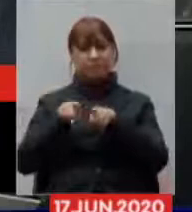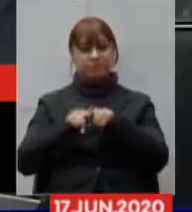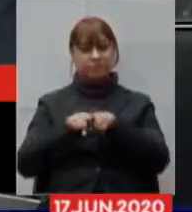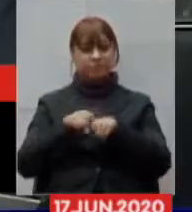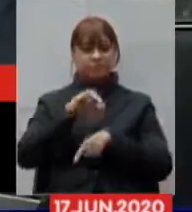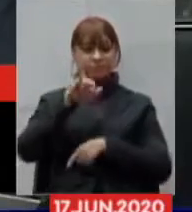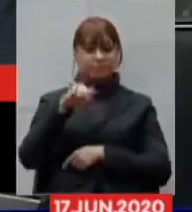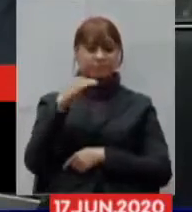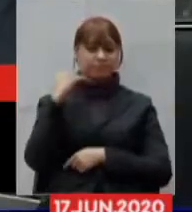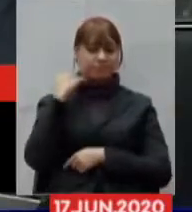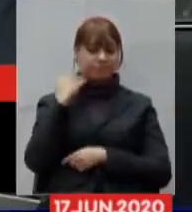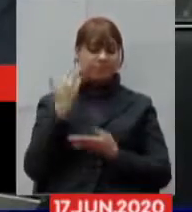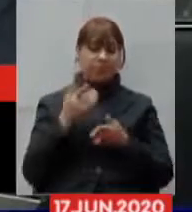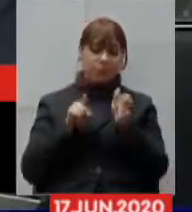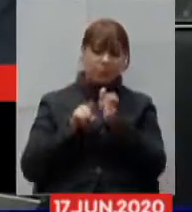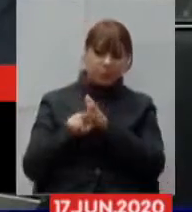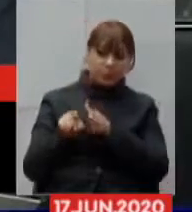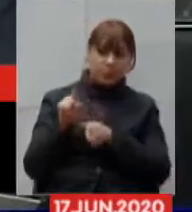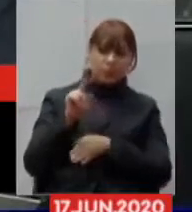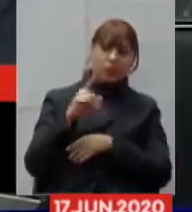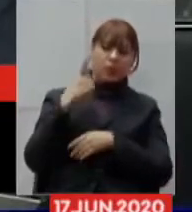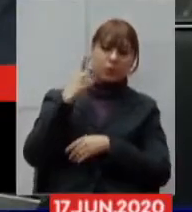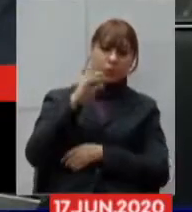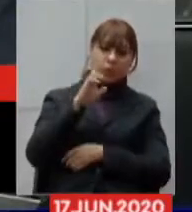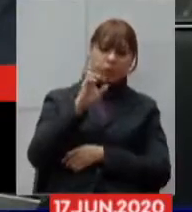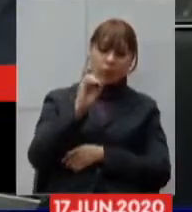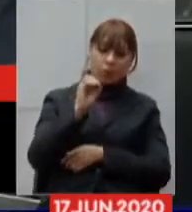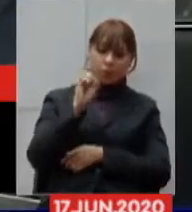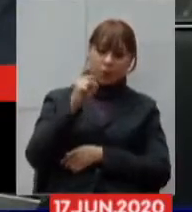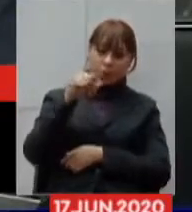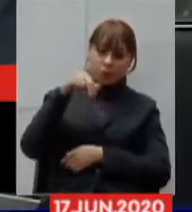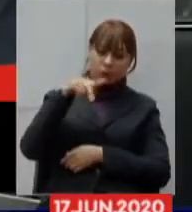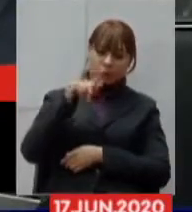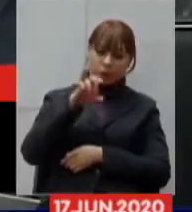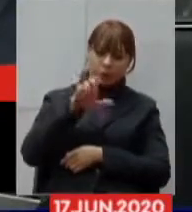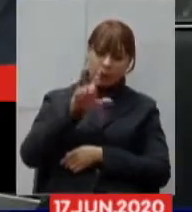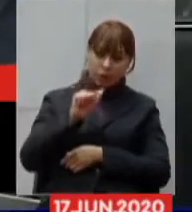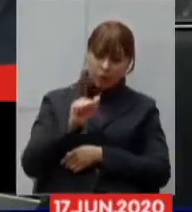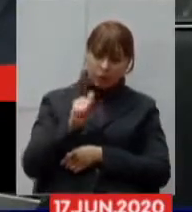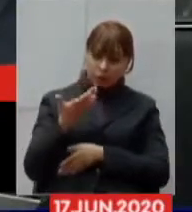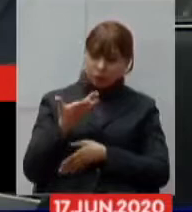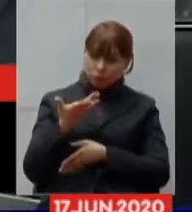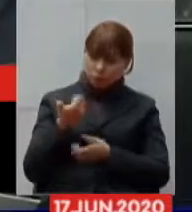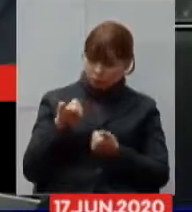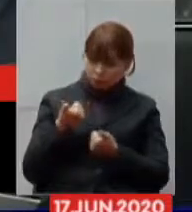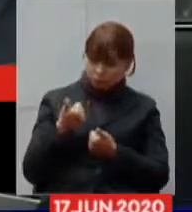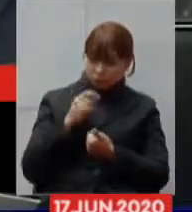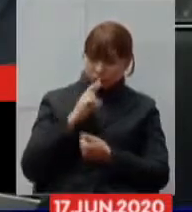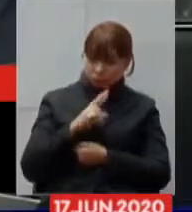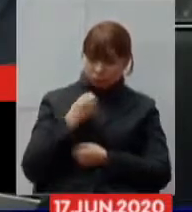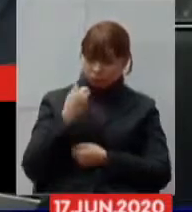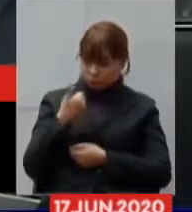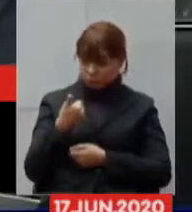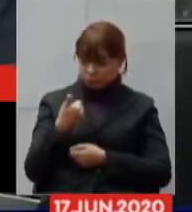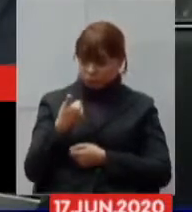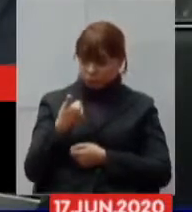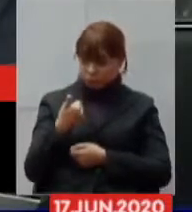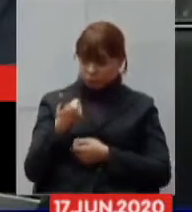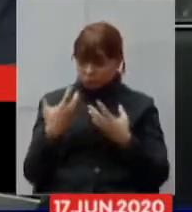pergunto a deputada Rosângela Reis se ela se dá por satisfeita com as respostas